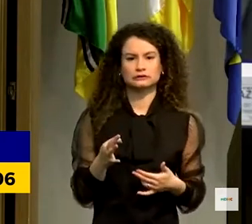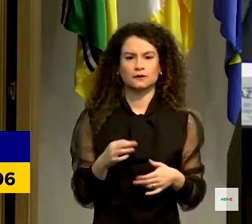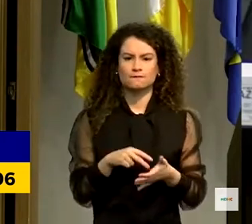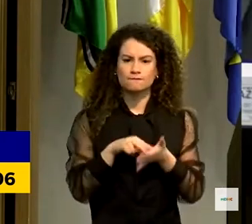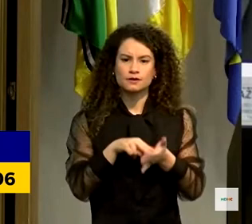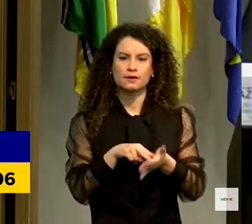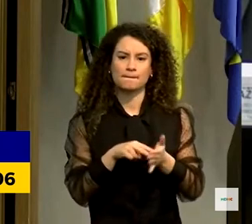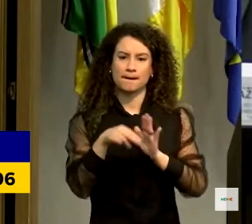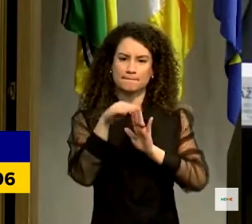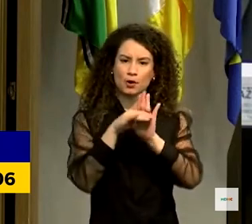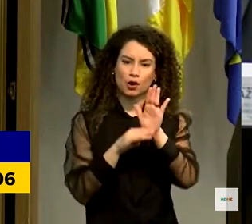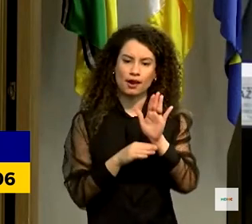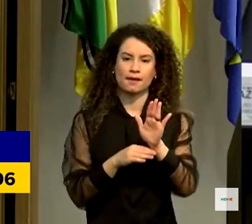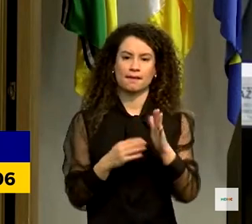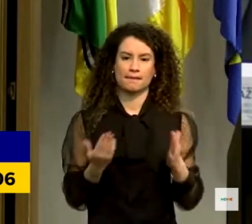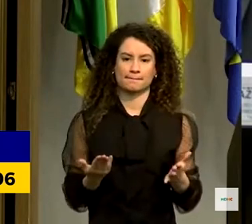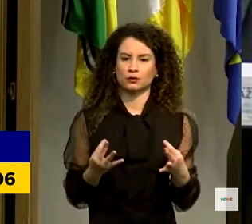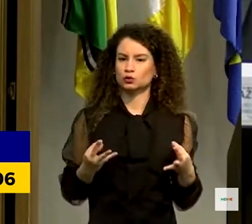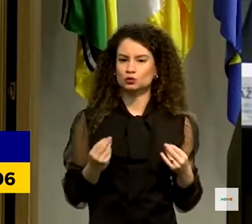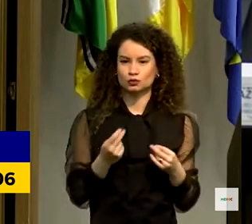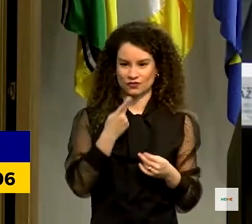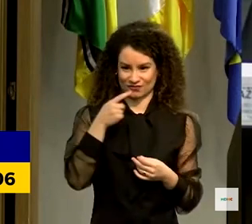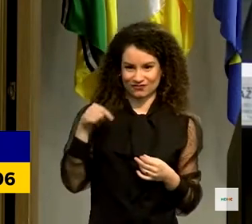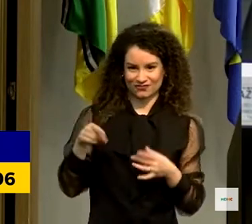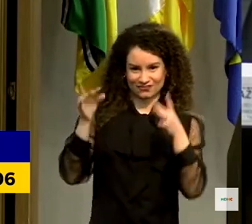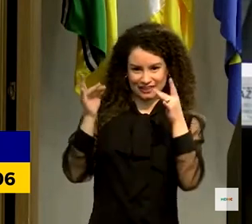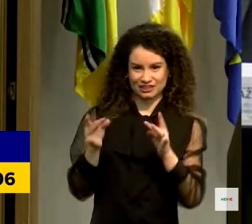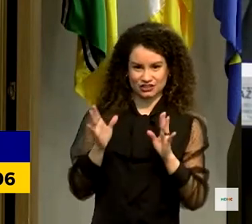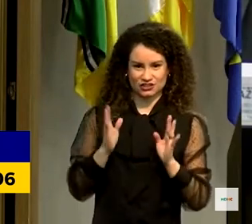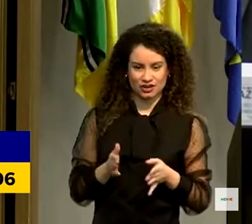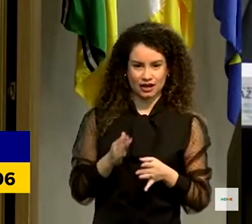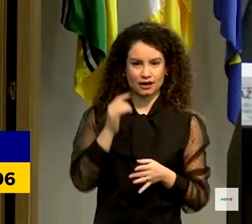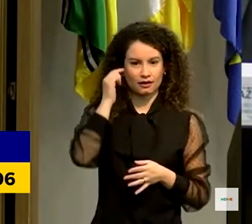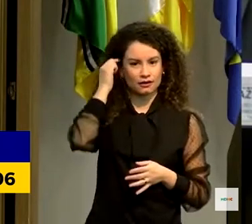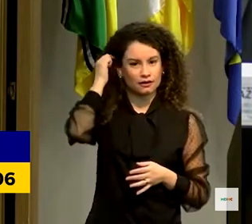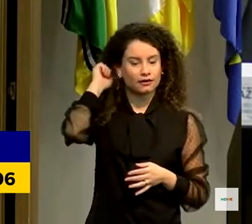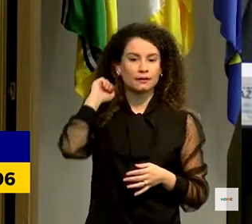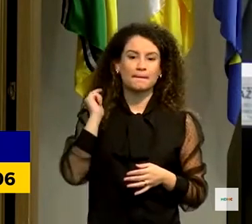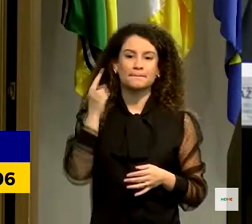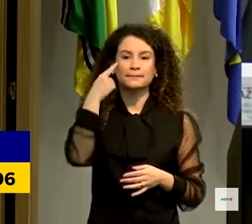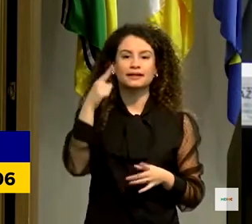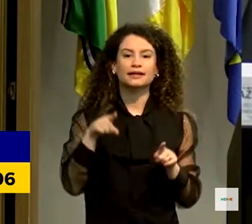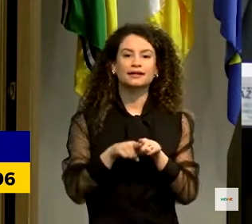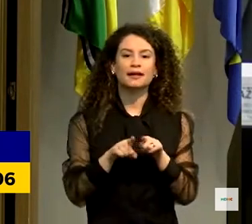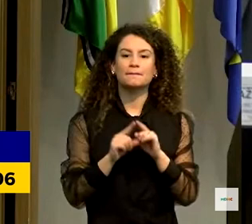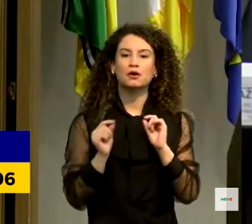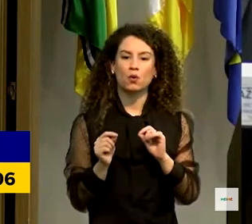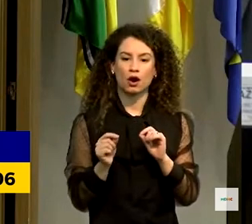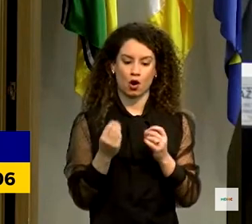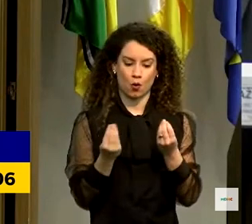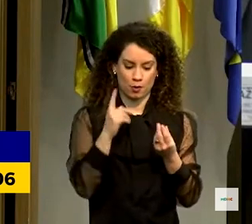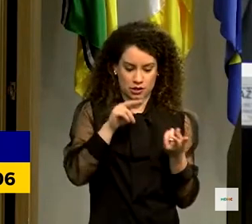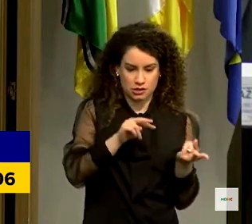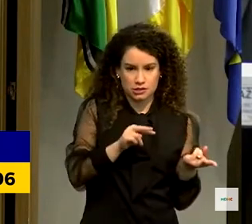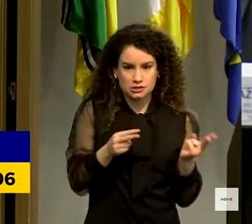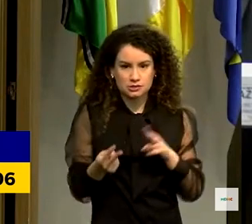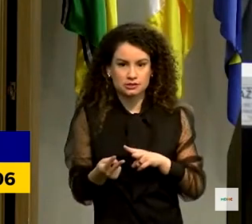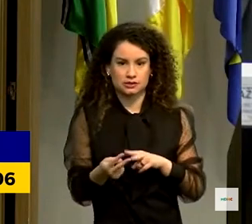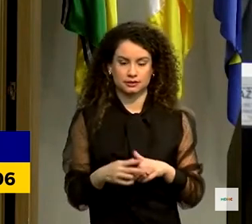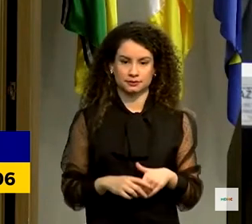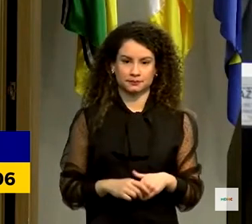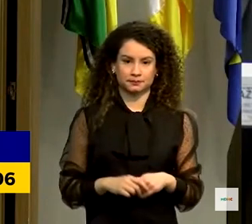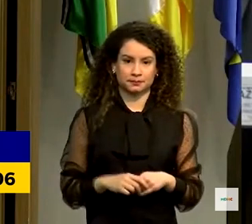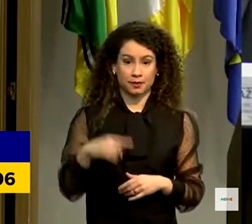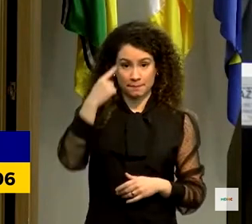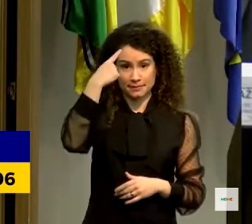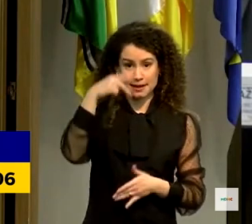em programas, como foi dito aqui, pensar justamente essa transição, pensar a